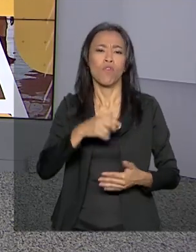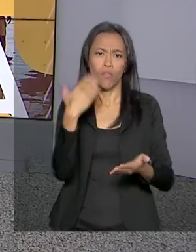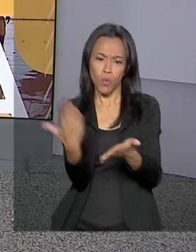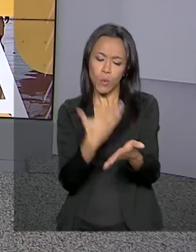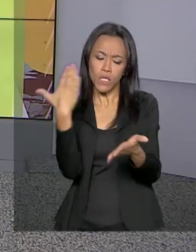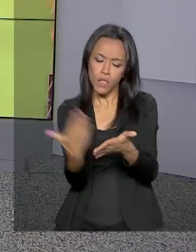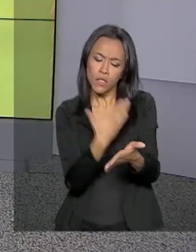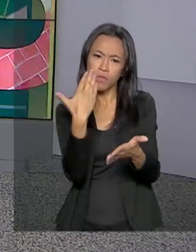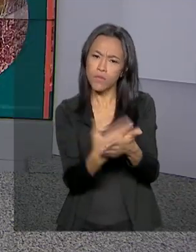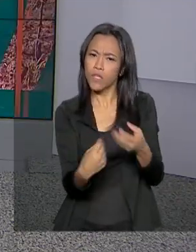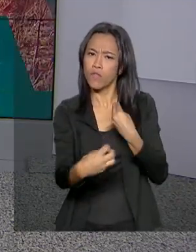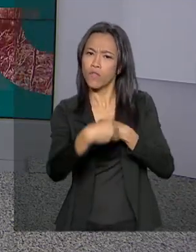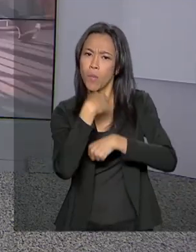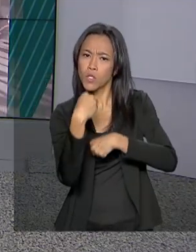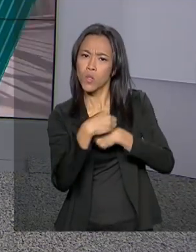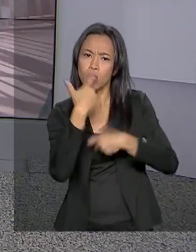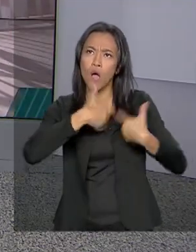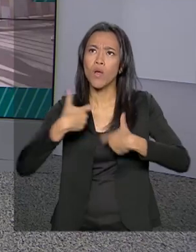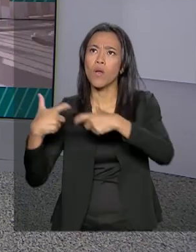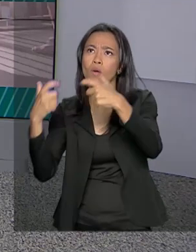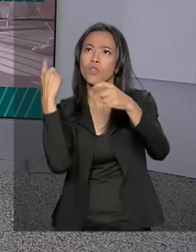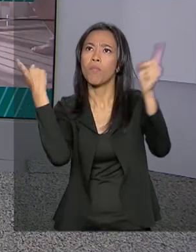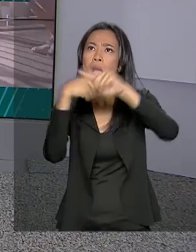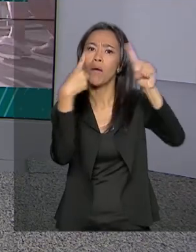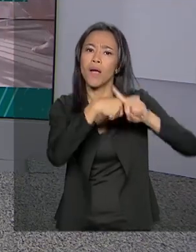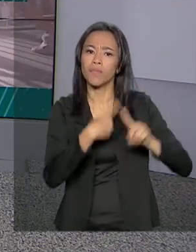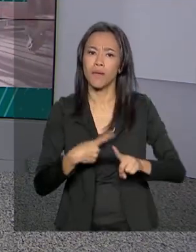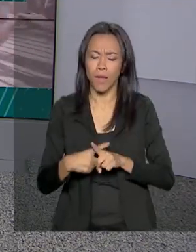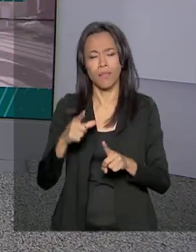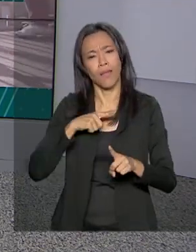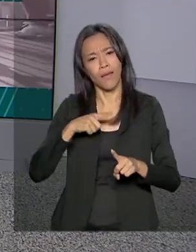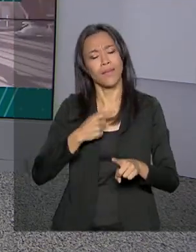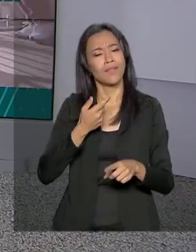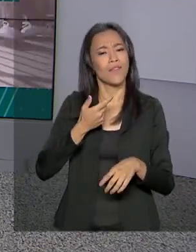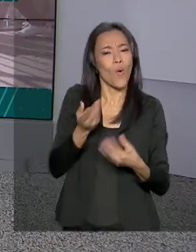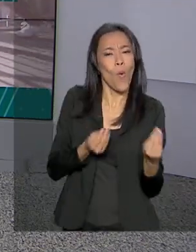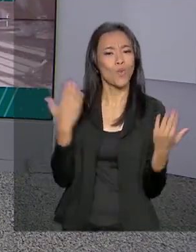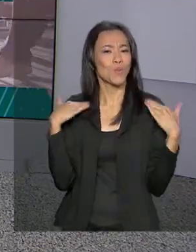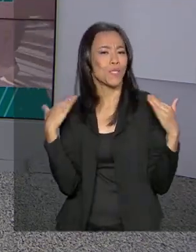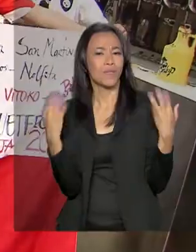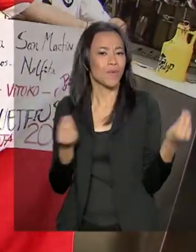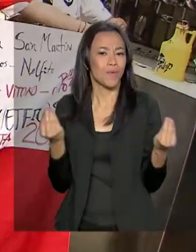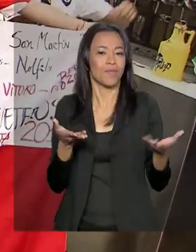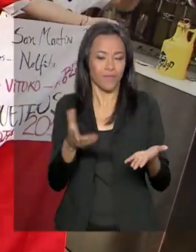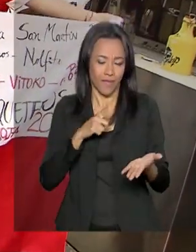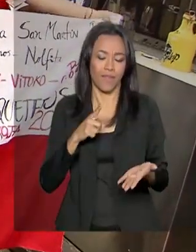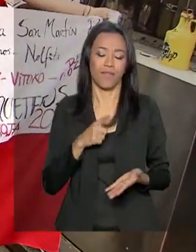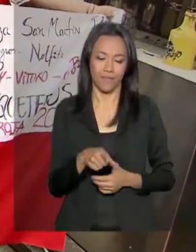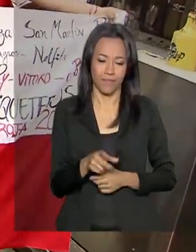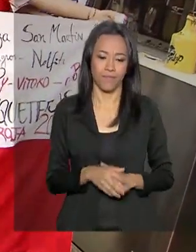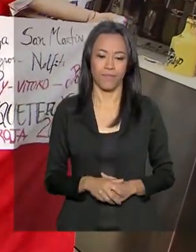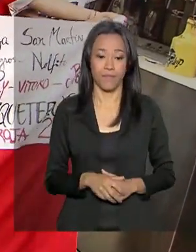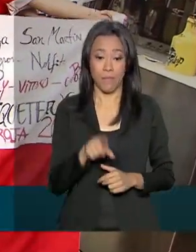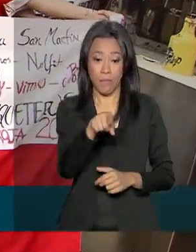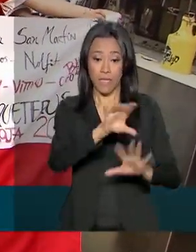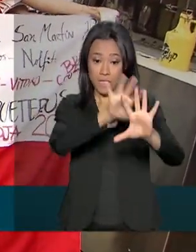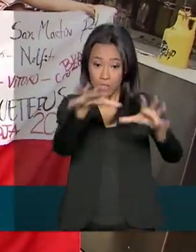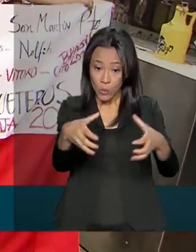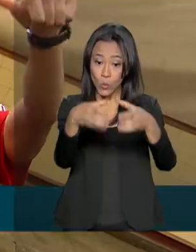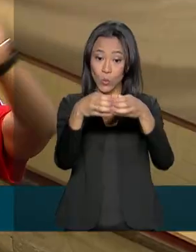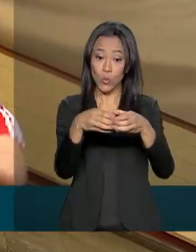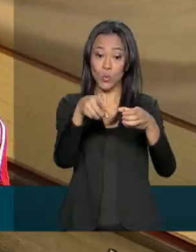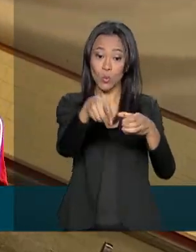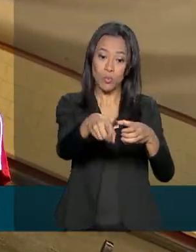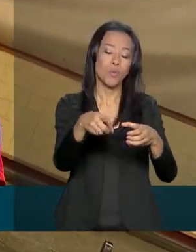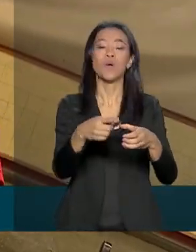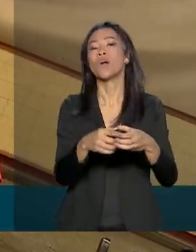Além de informações sobre a competição, é possível também encontrar dicas de turismo. Este grupo de chilenos